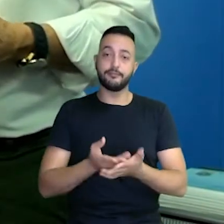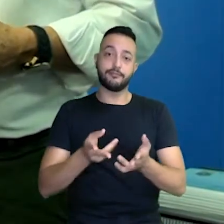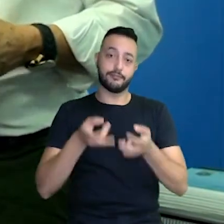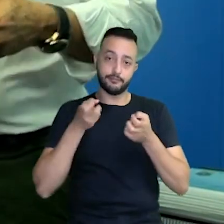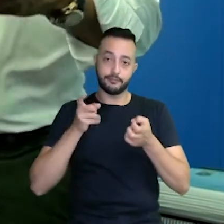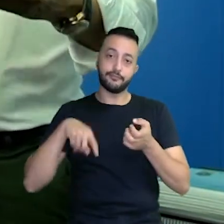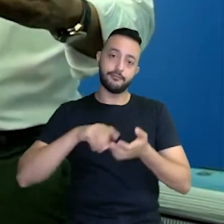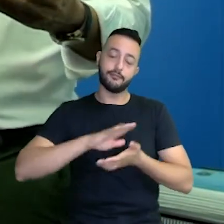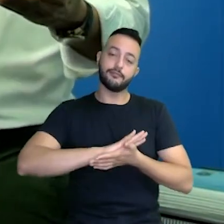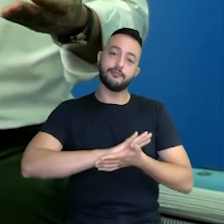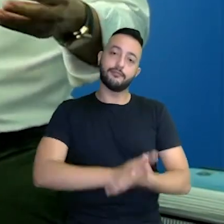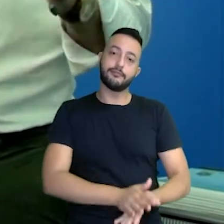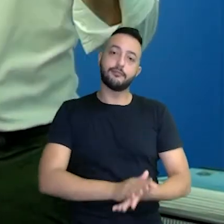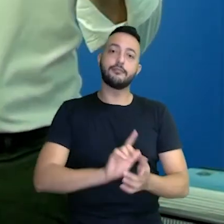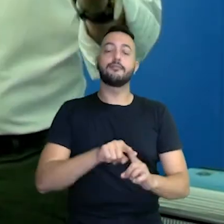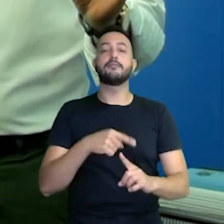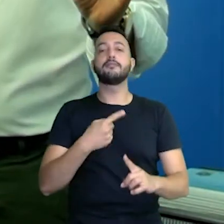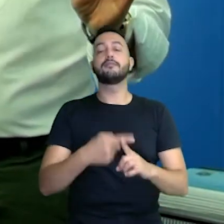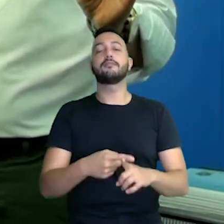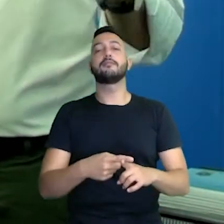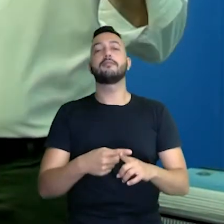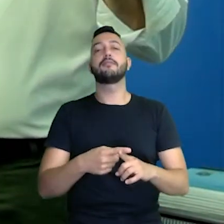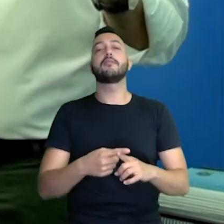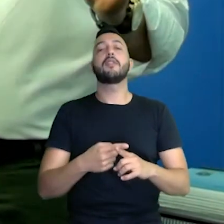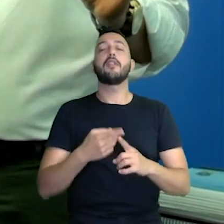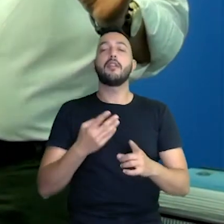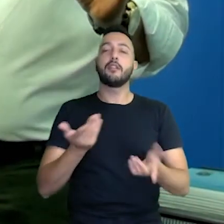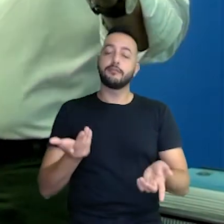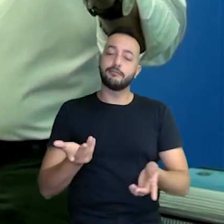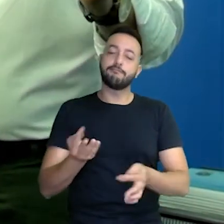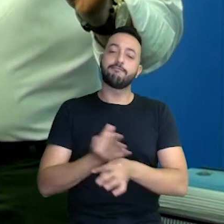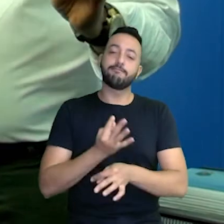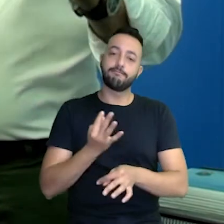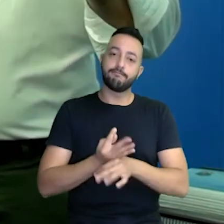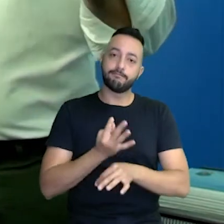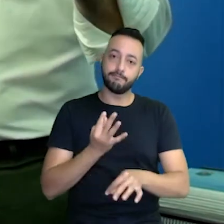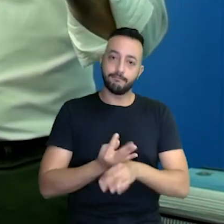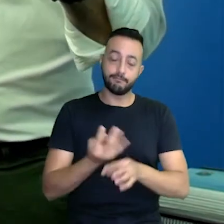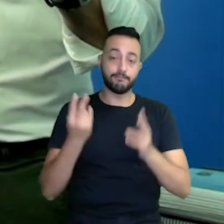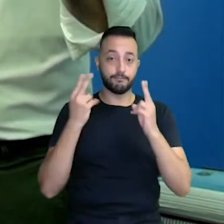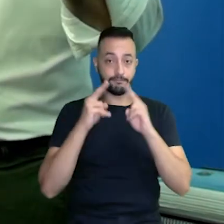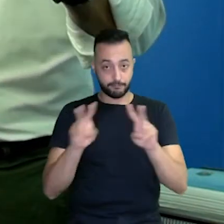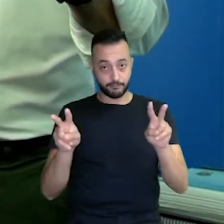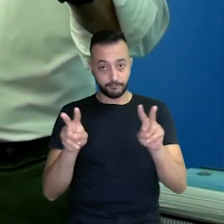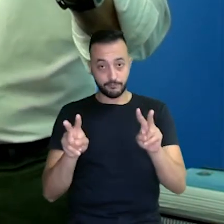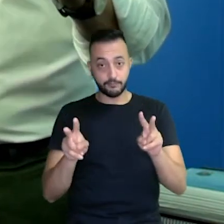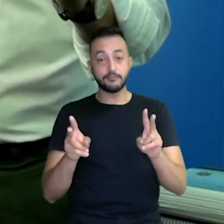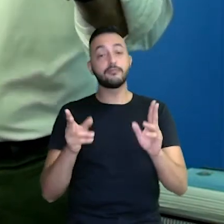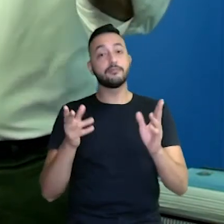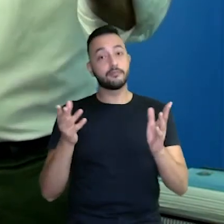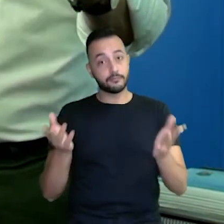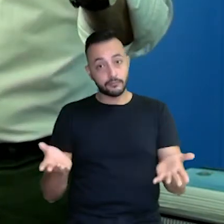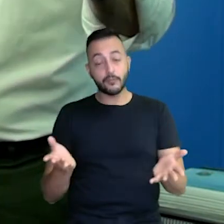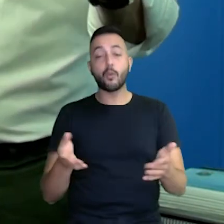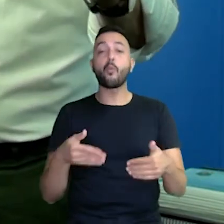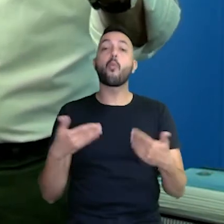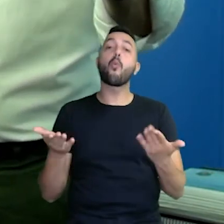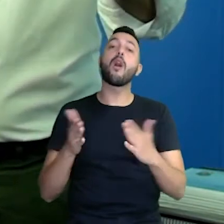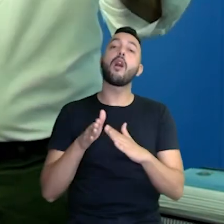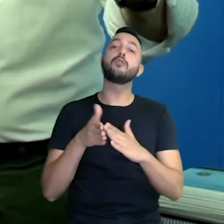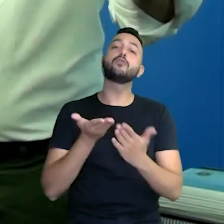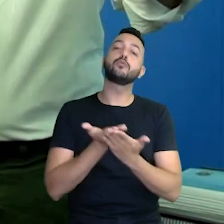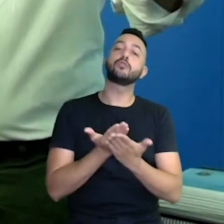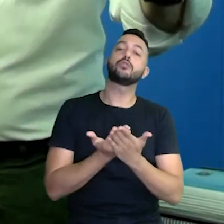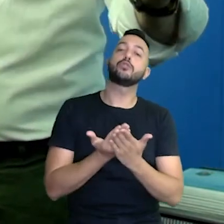humilhação. E mais ainda, nós vamos ter condições de ver cirurgicamente, qual a escola que